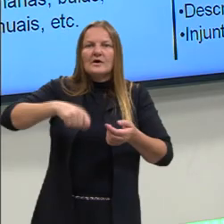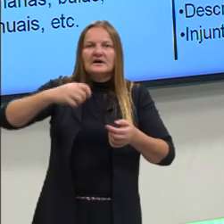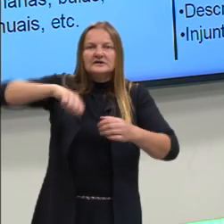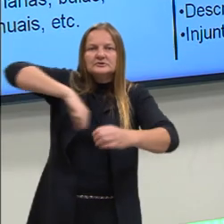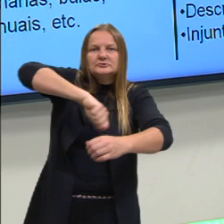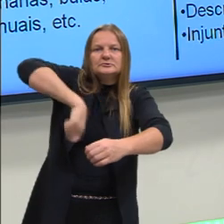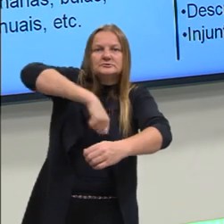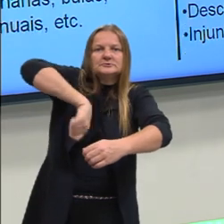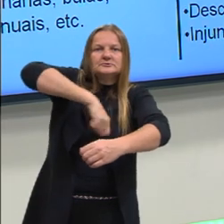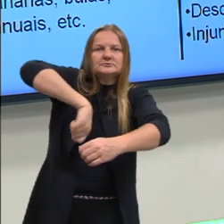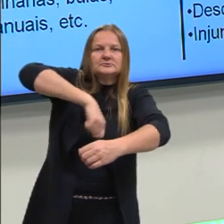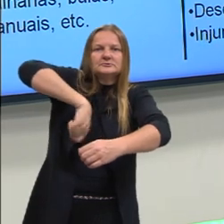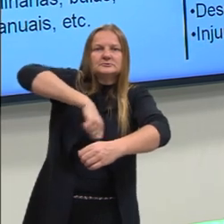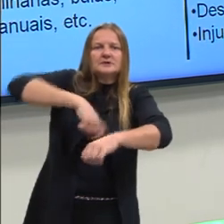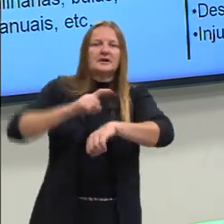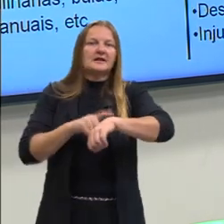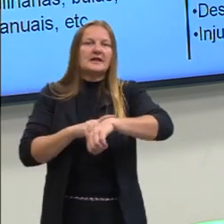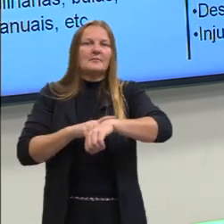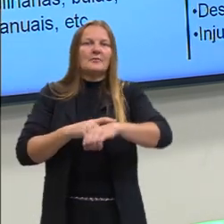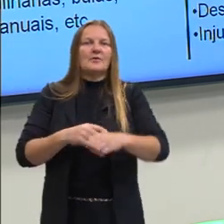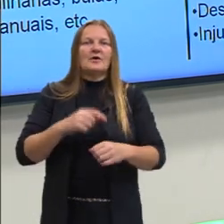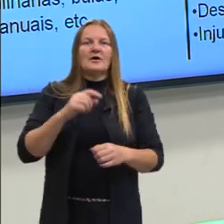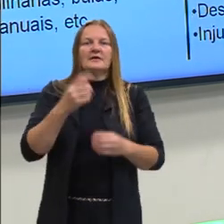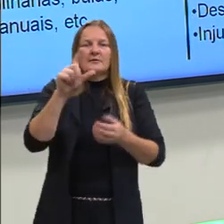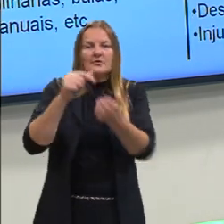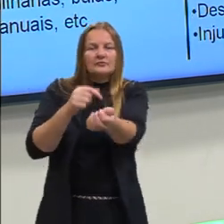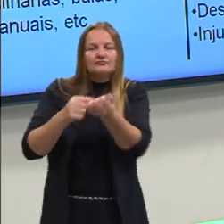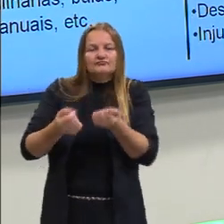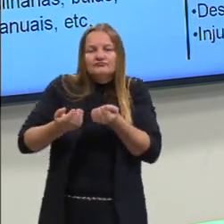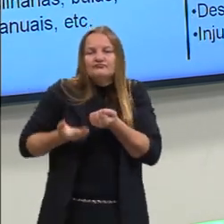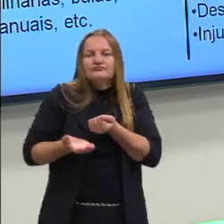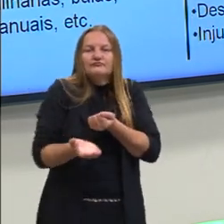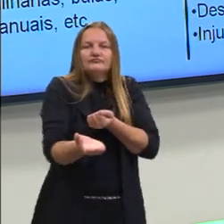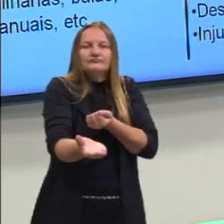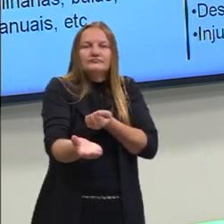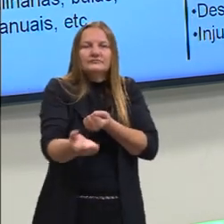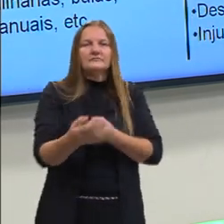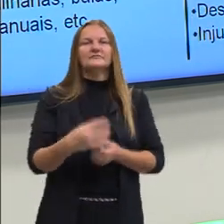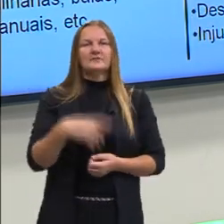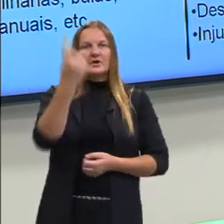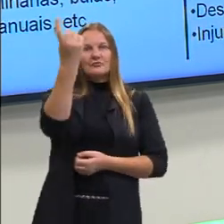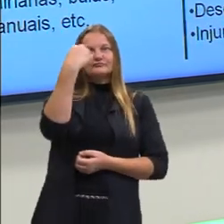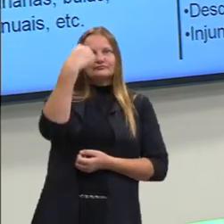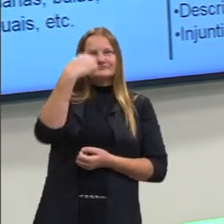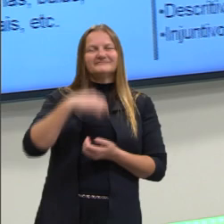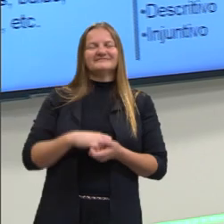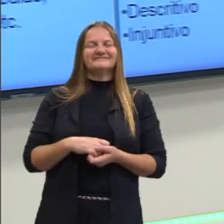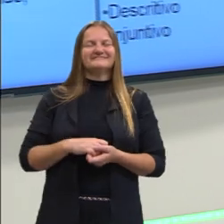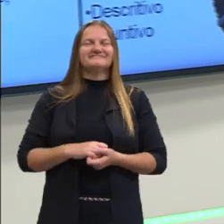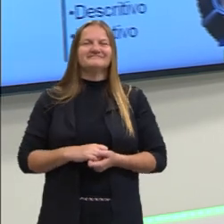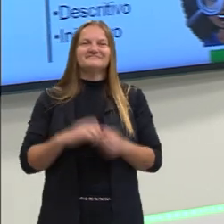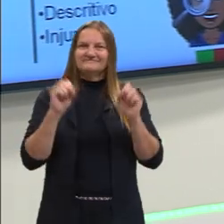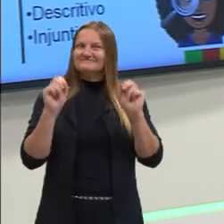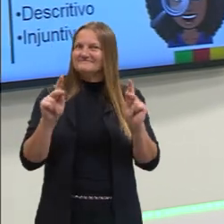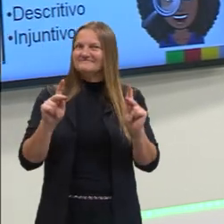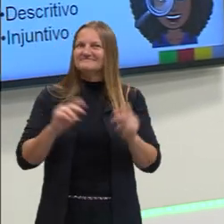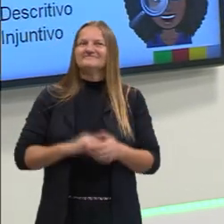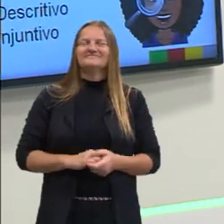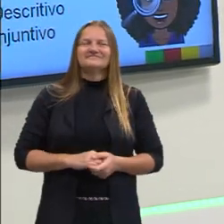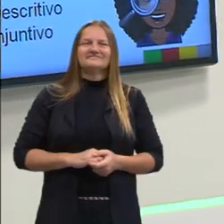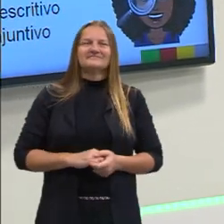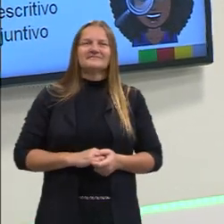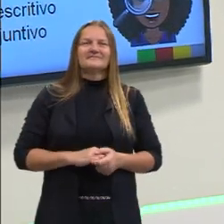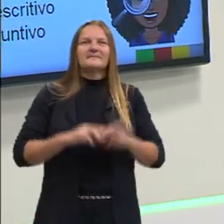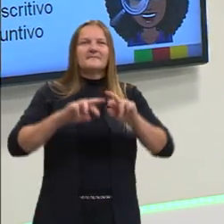Mexa tanto tempo. Leve ao forno. Injuntivo. Certo? Então, sabendo agora as